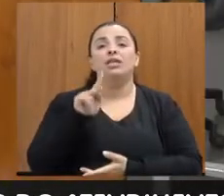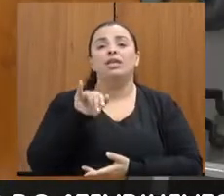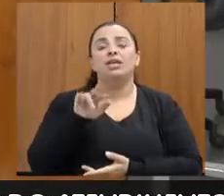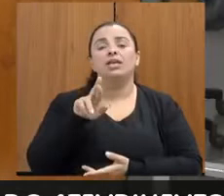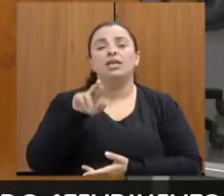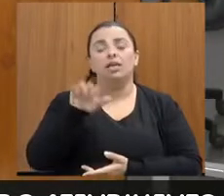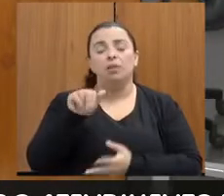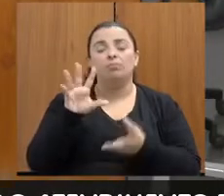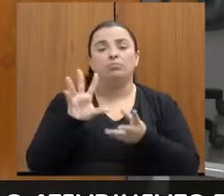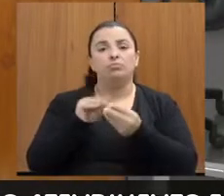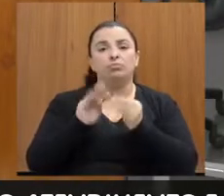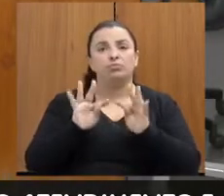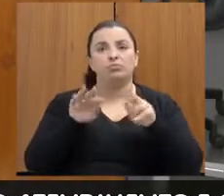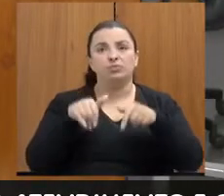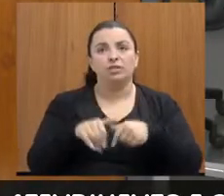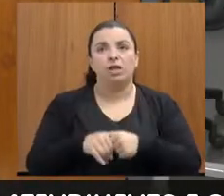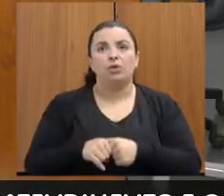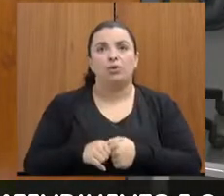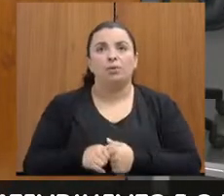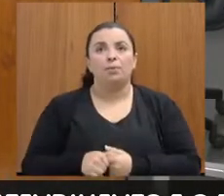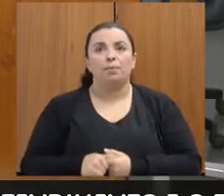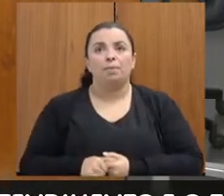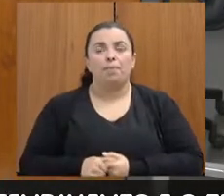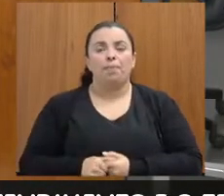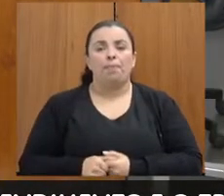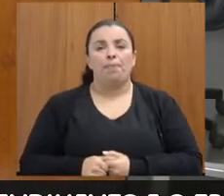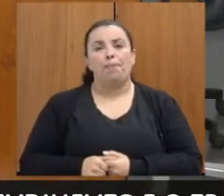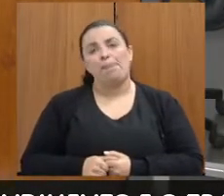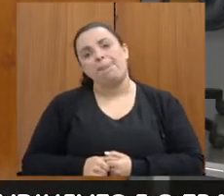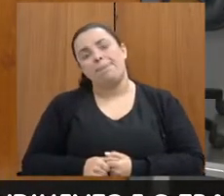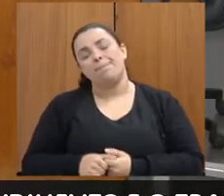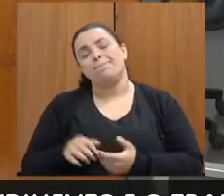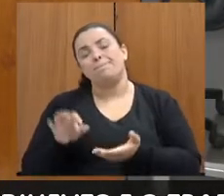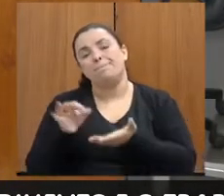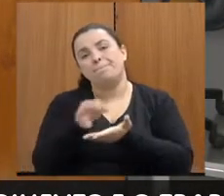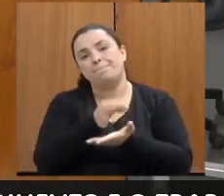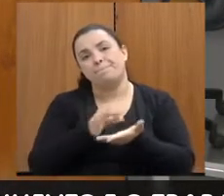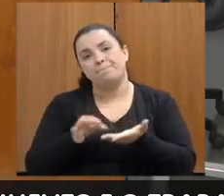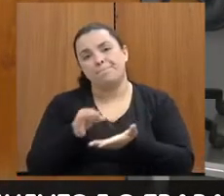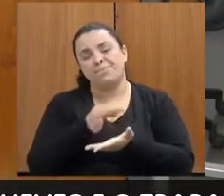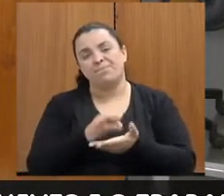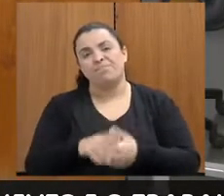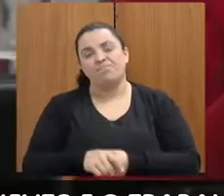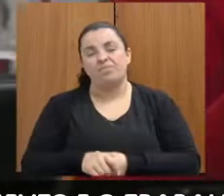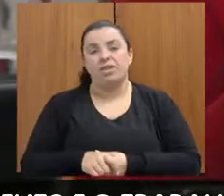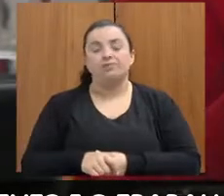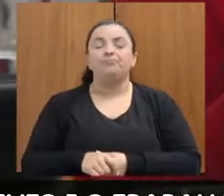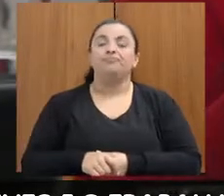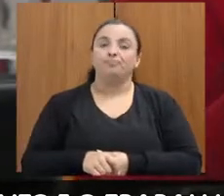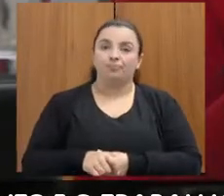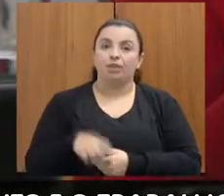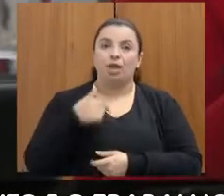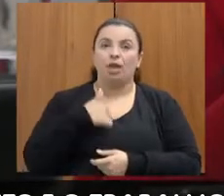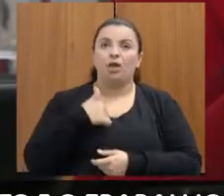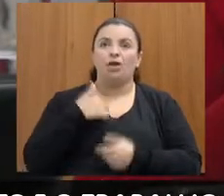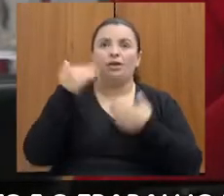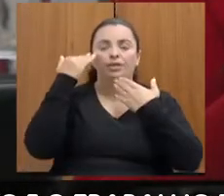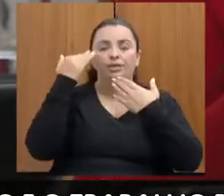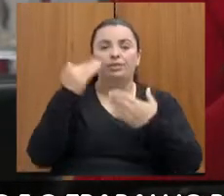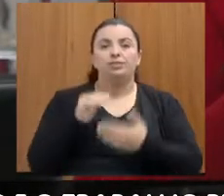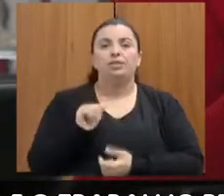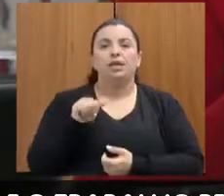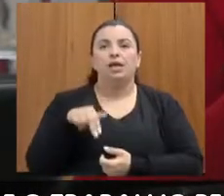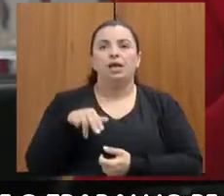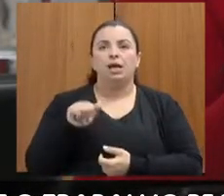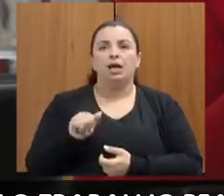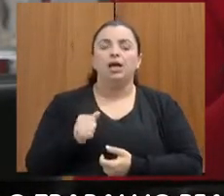titular da Delegacia de Atendimento às Mulheres do município de Diamantina. Então, inicialmente, eu quero agradecer à Ana de